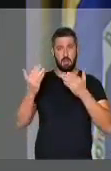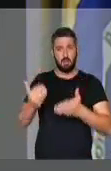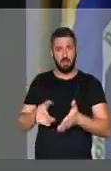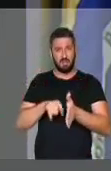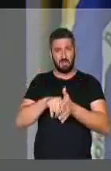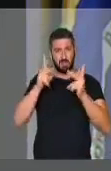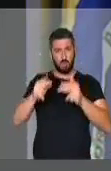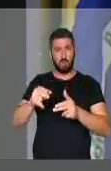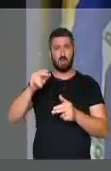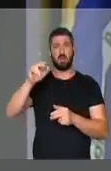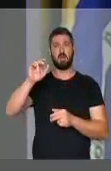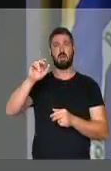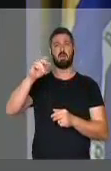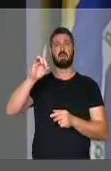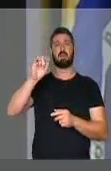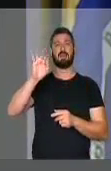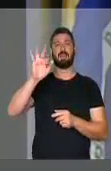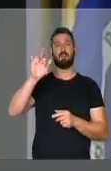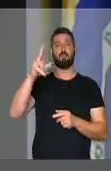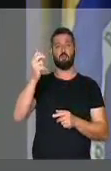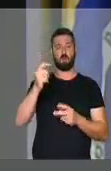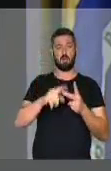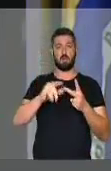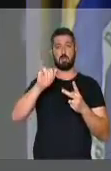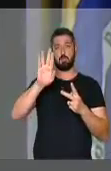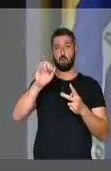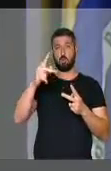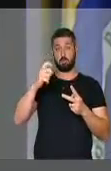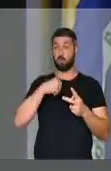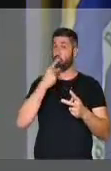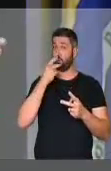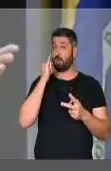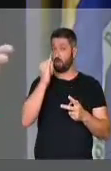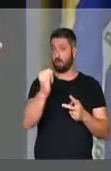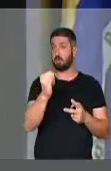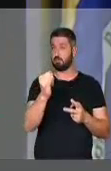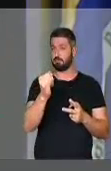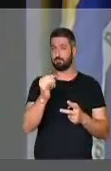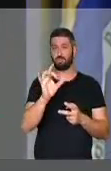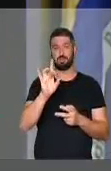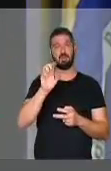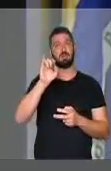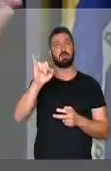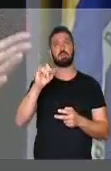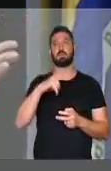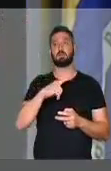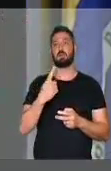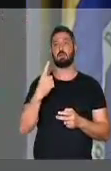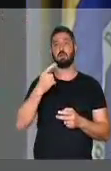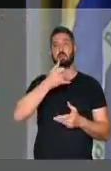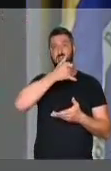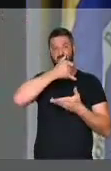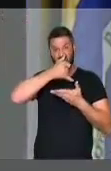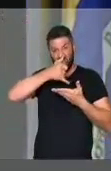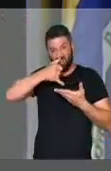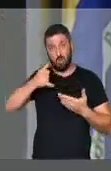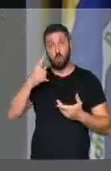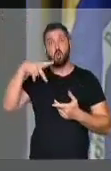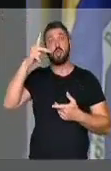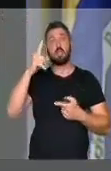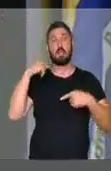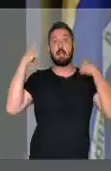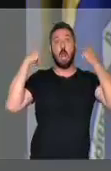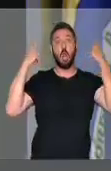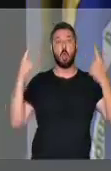pesquisa, o Datafolha, Ibope, eu vou dizer uma coisa para ti. Ele só se tiver cheirado um quilo de cocaína. Tem que estar bem